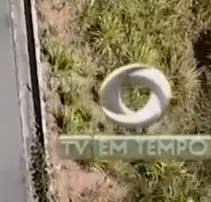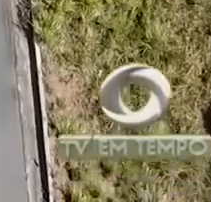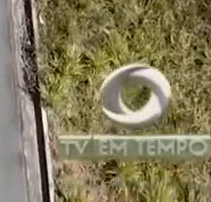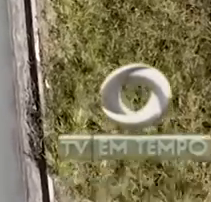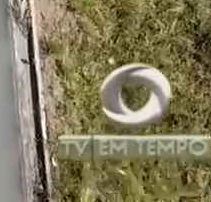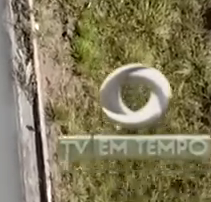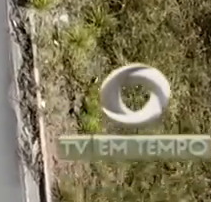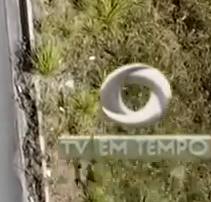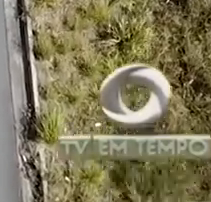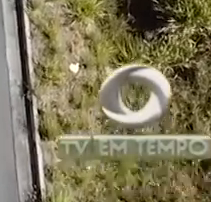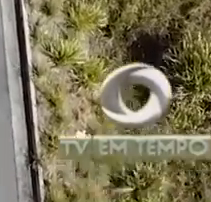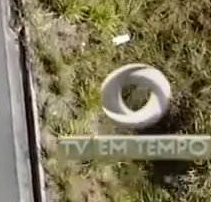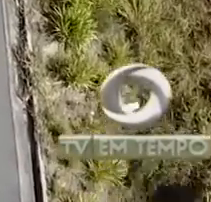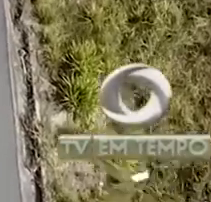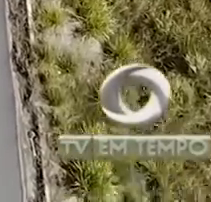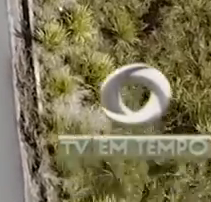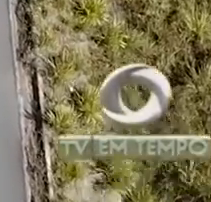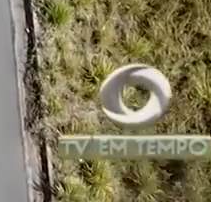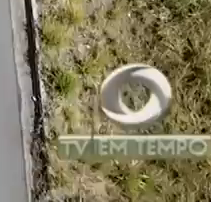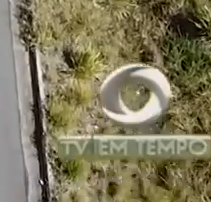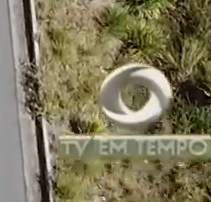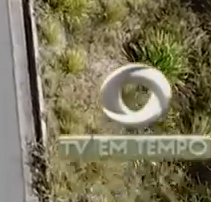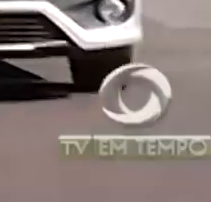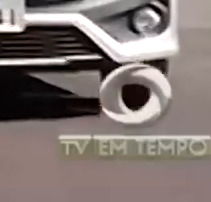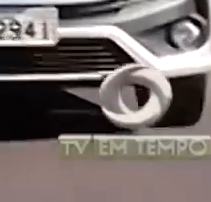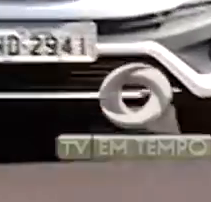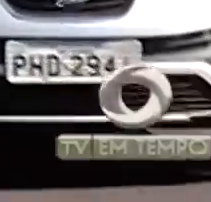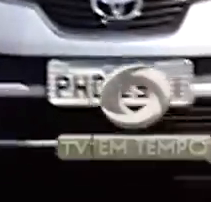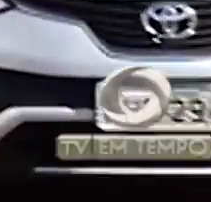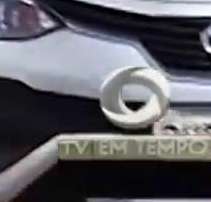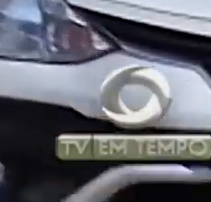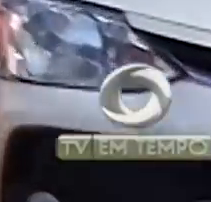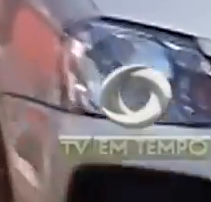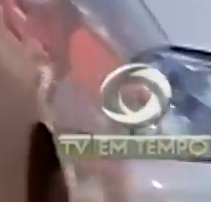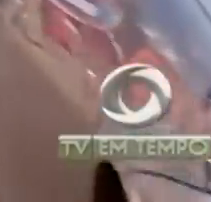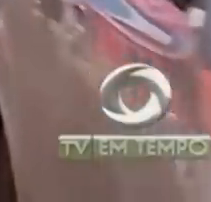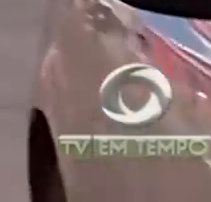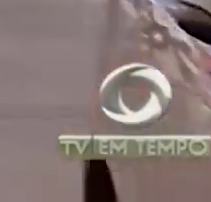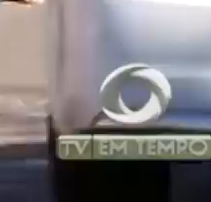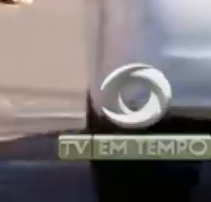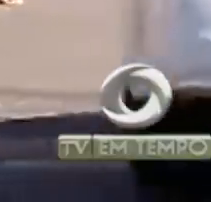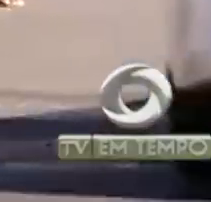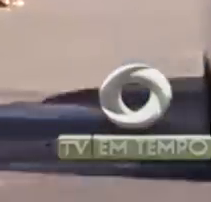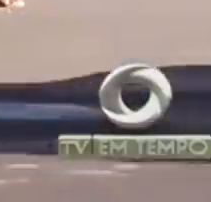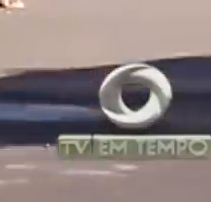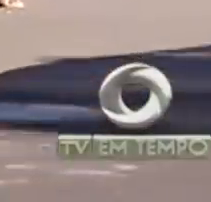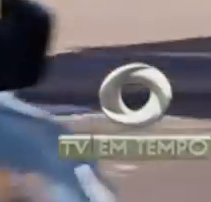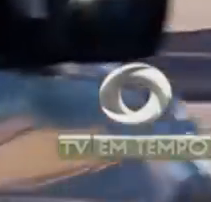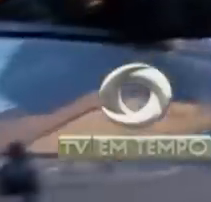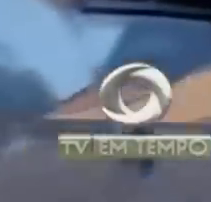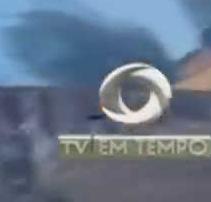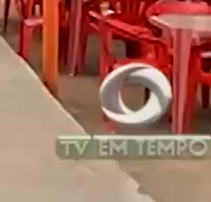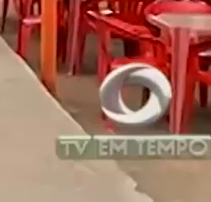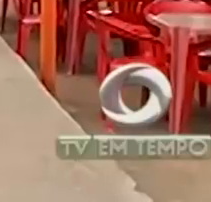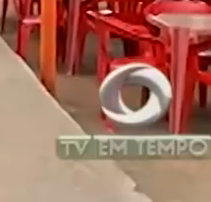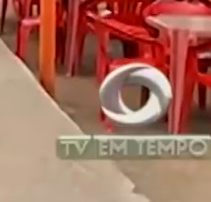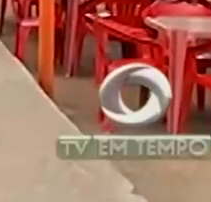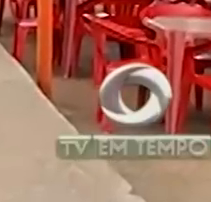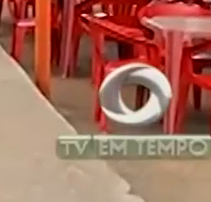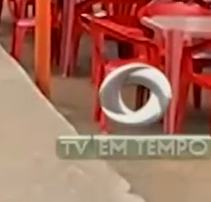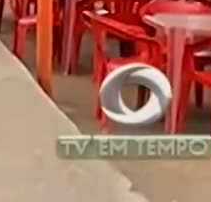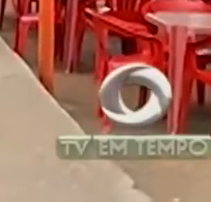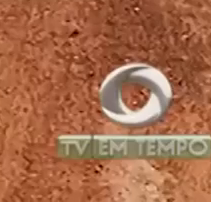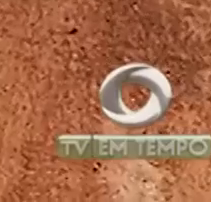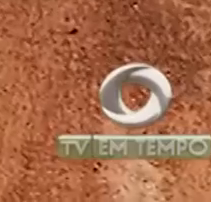muitos carregamentos fogem ao controle da polícia. Mana Capuru se transformou na principal porta de entrada para o